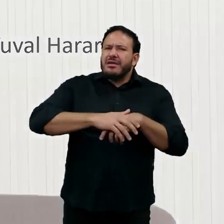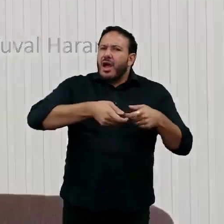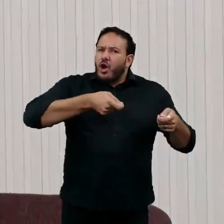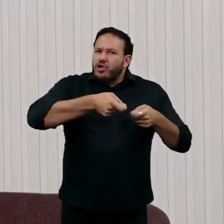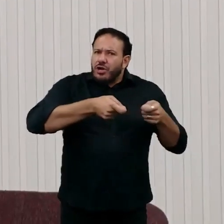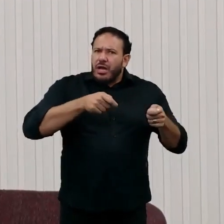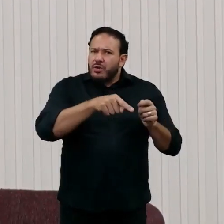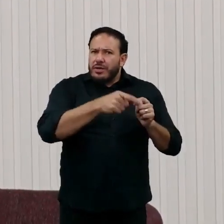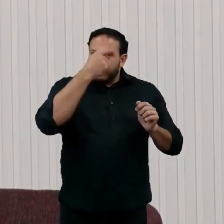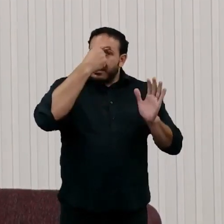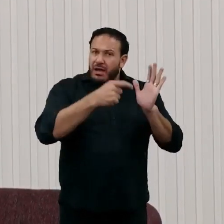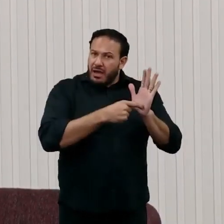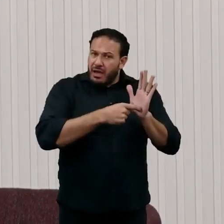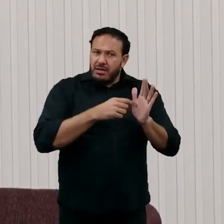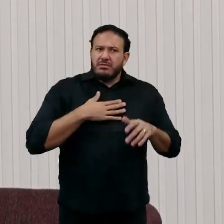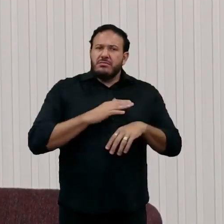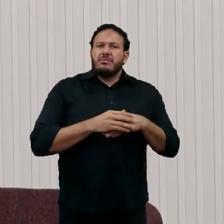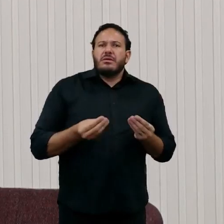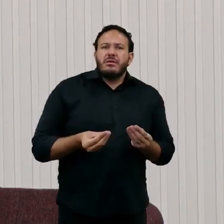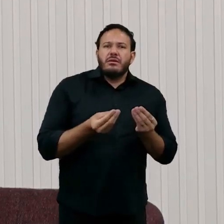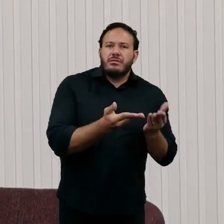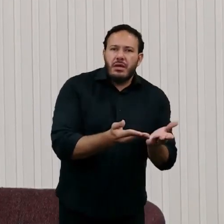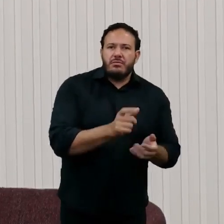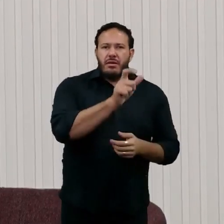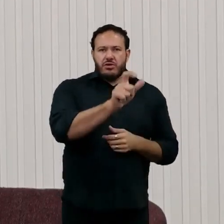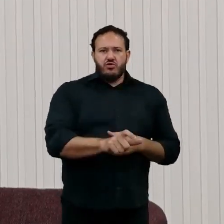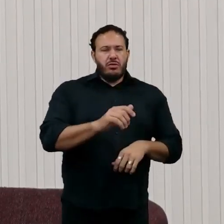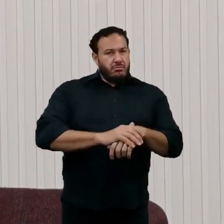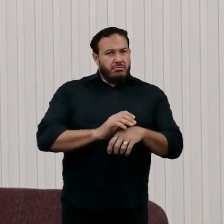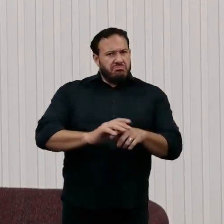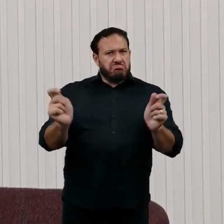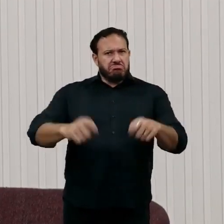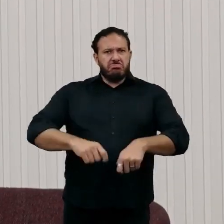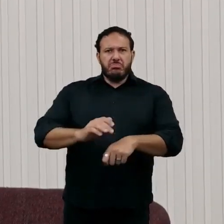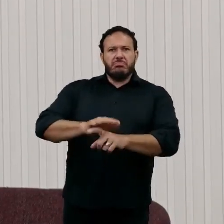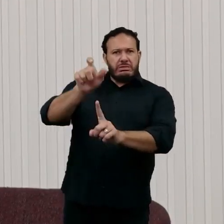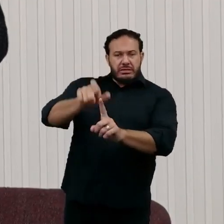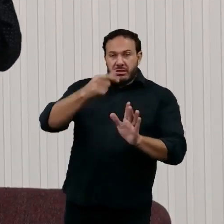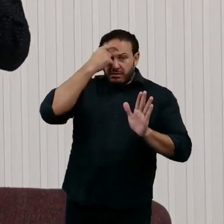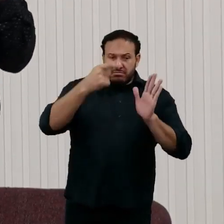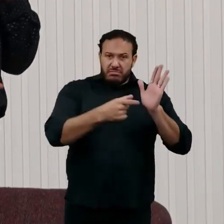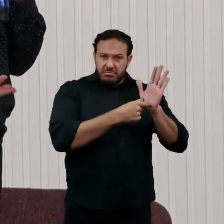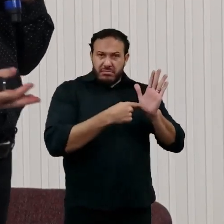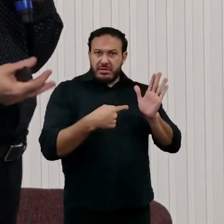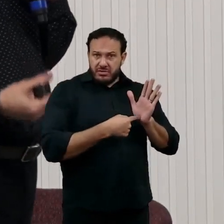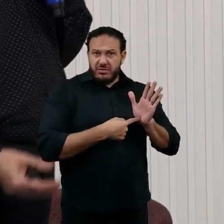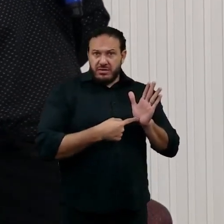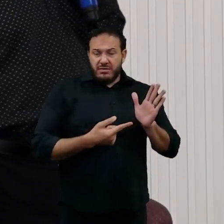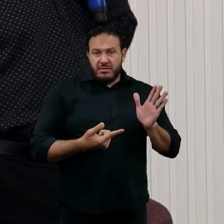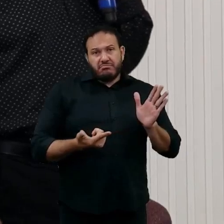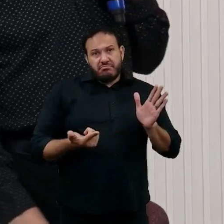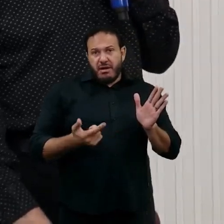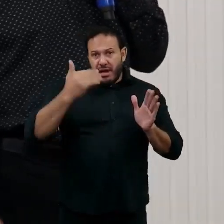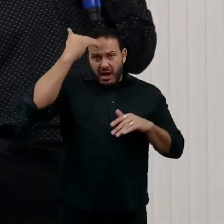ceder o controle e dar autoridade autonomia à inteligência artificial não é? A culpa da